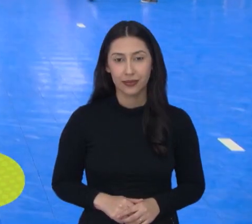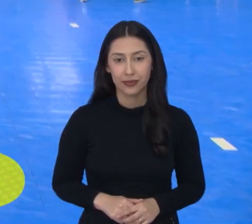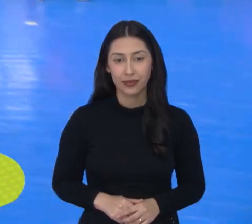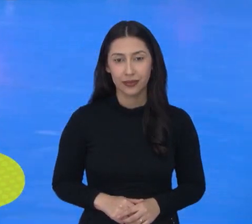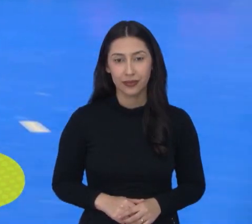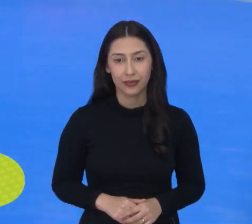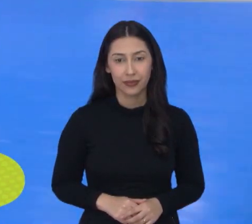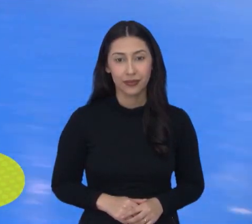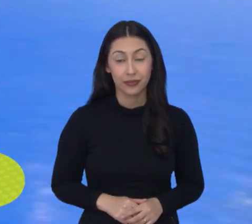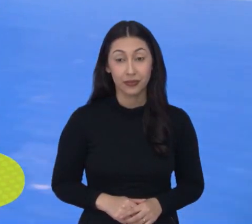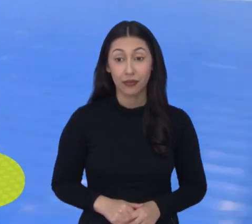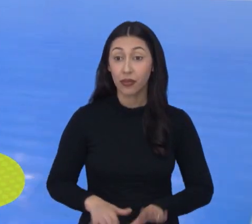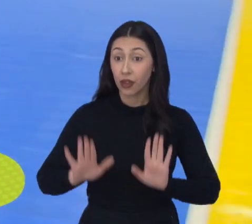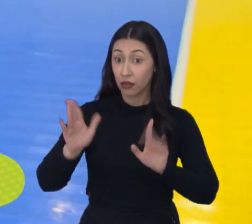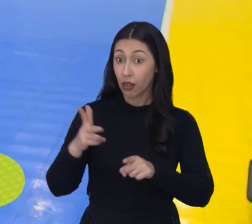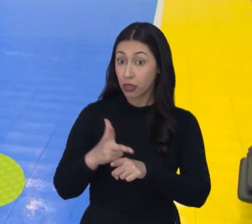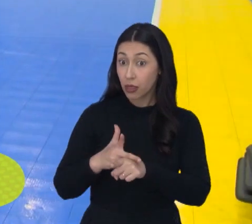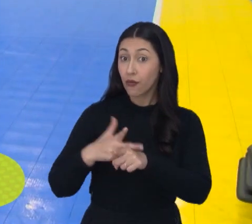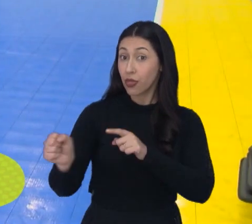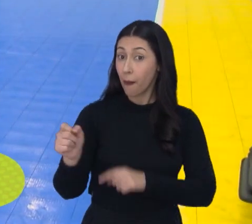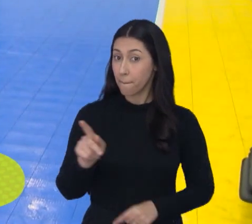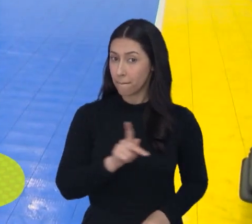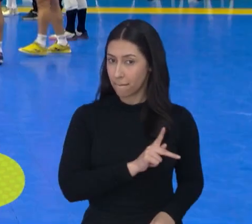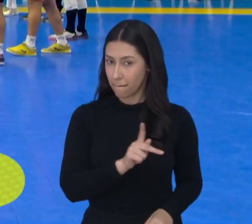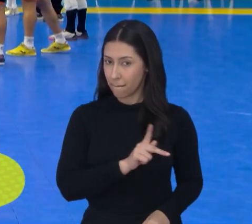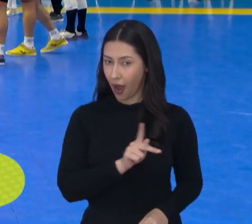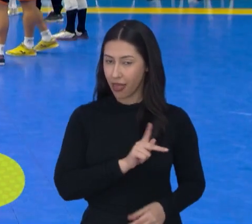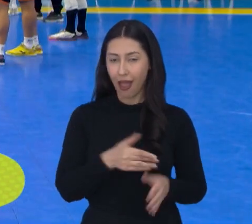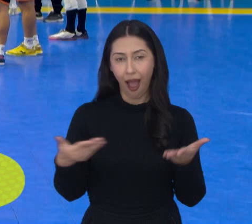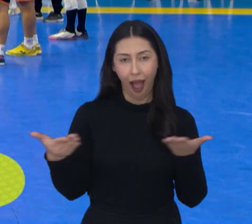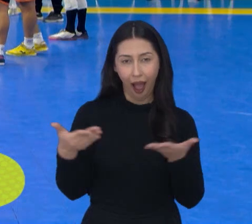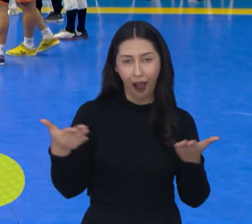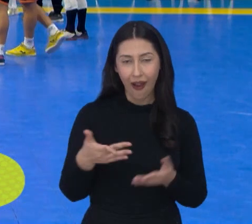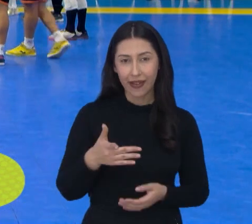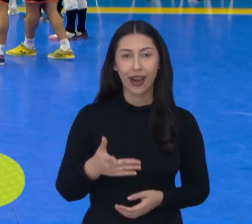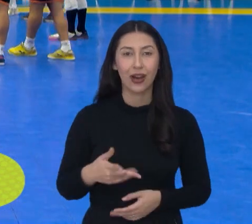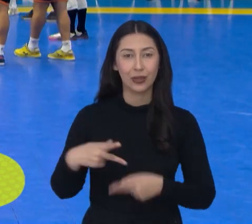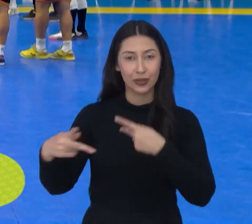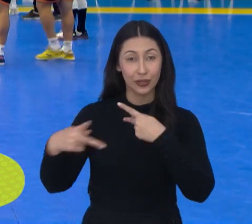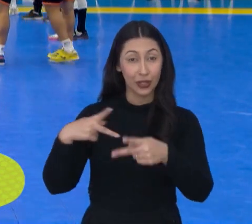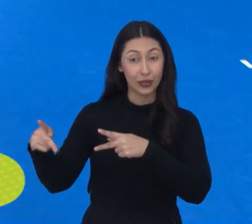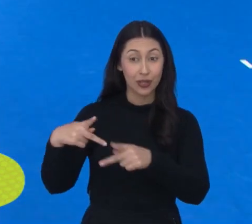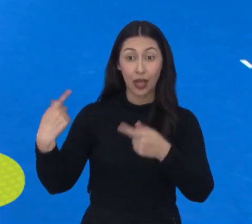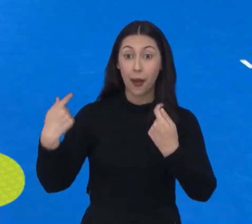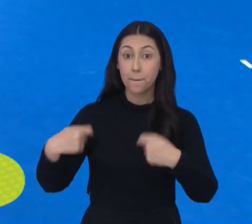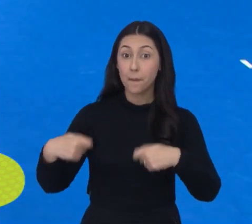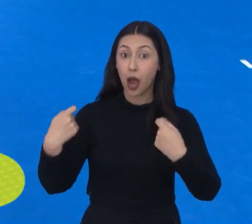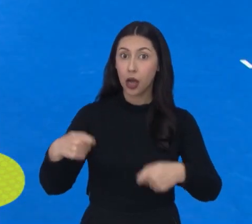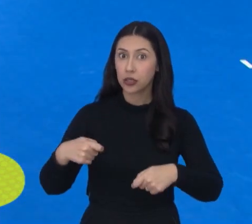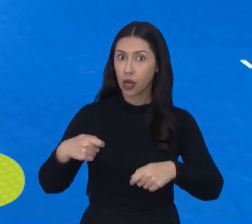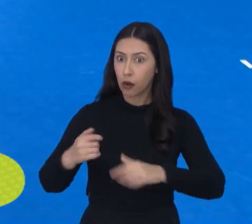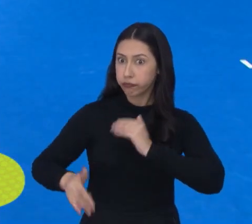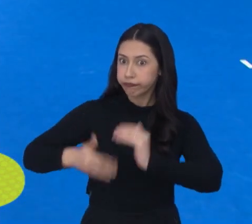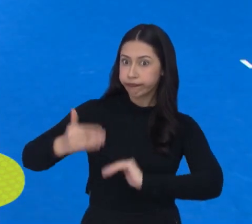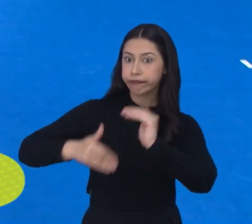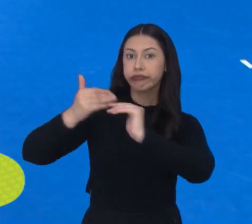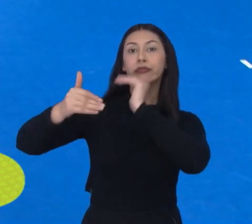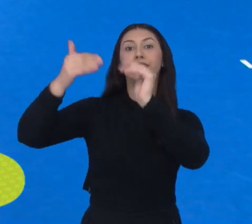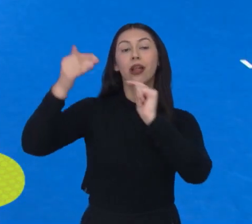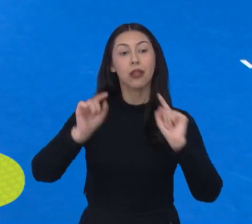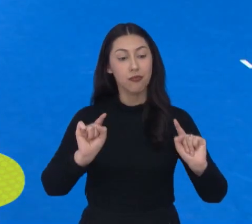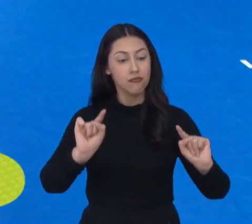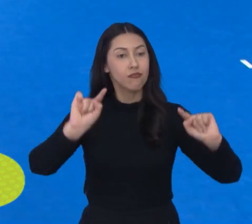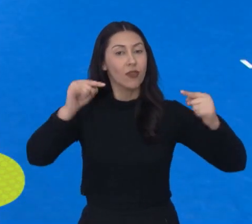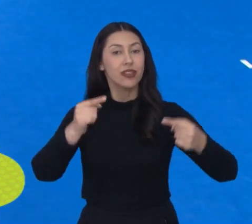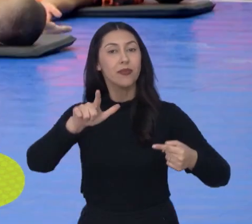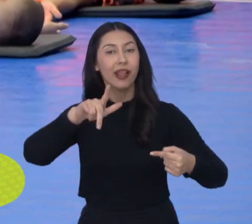Depois de vencer o Pinda pelo Estadual, o São José Futsal precisa virar a chave, desta vez para entrar em quadra pela